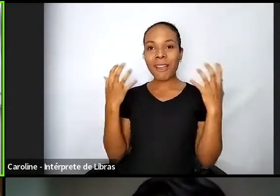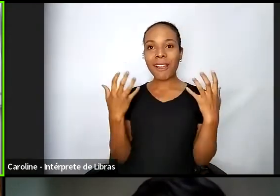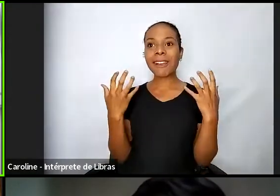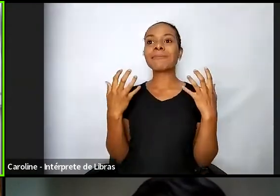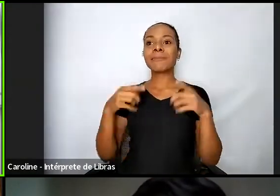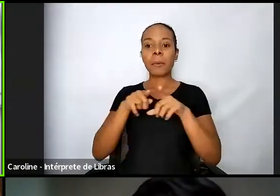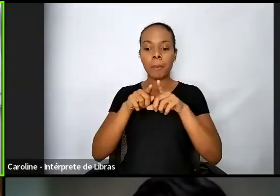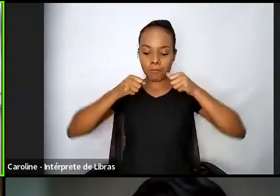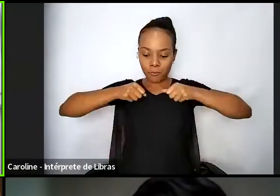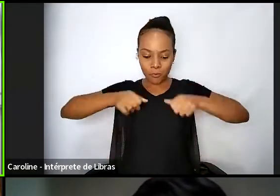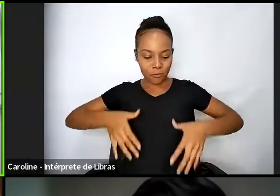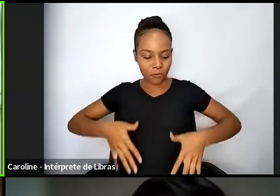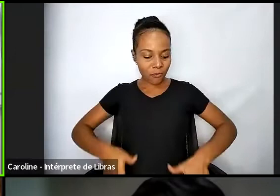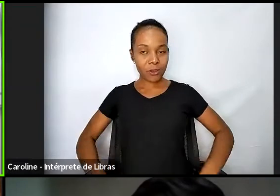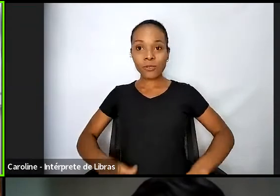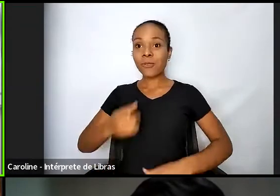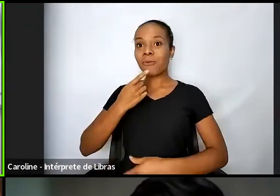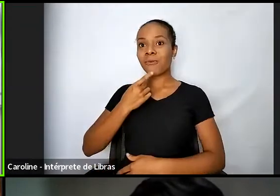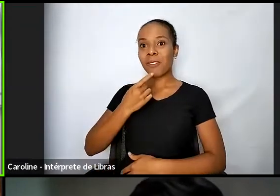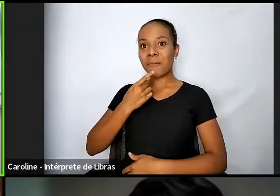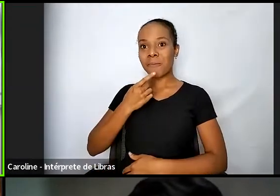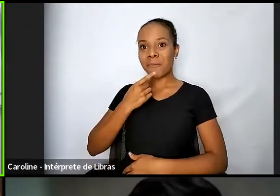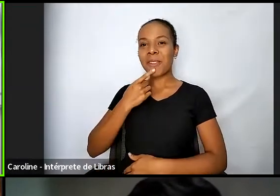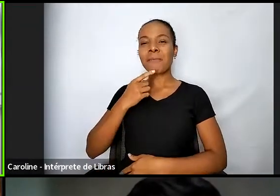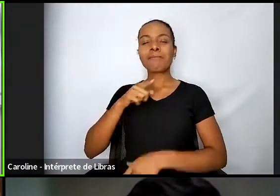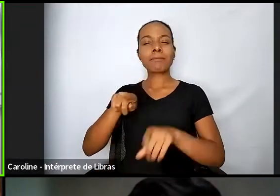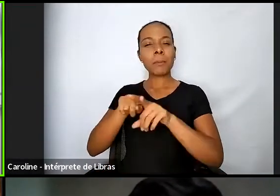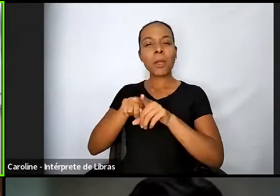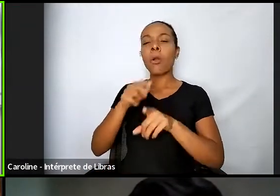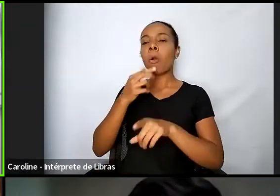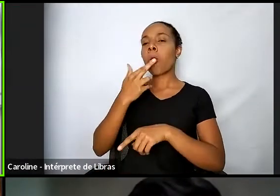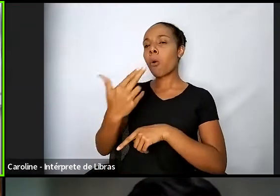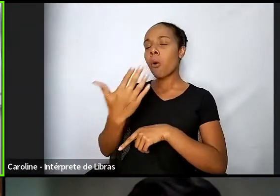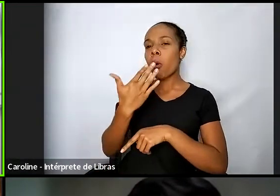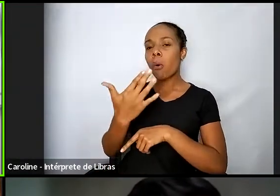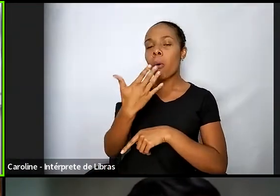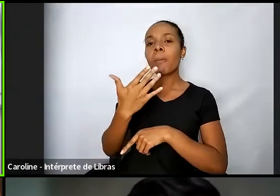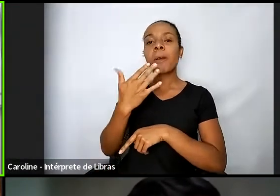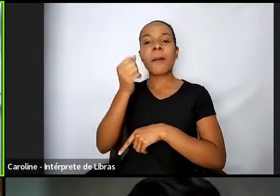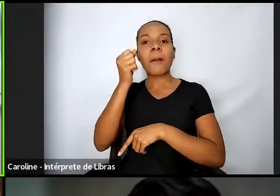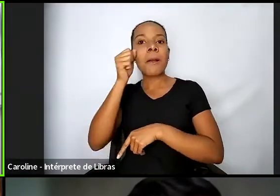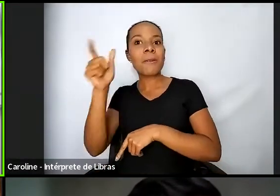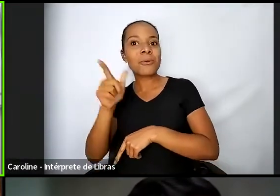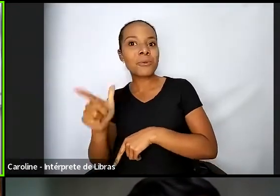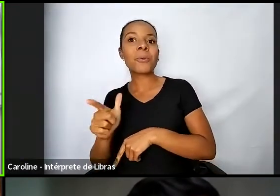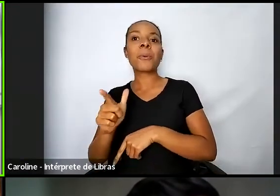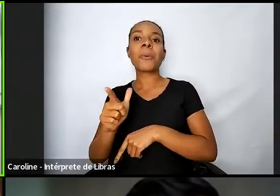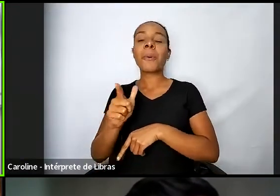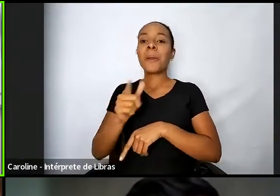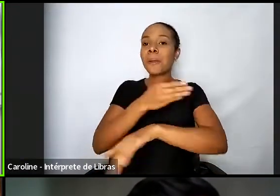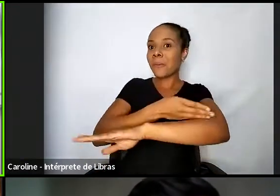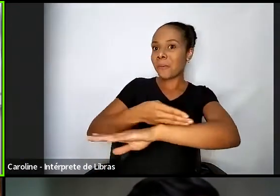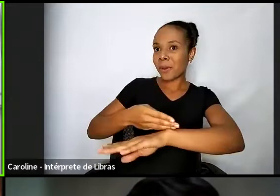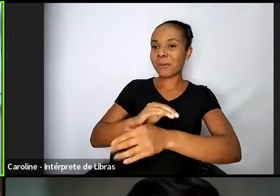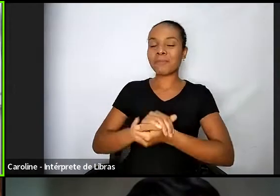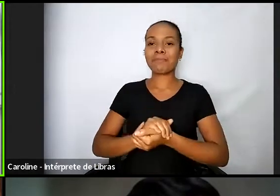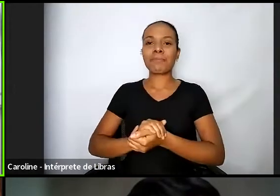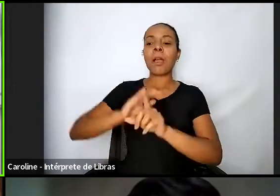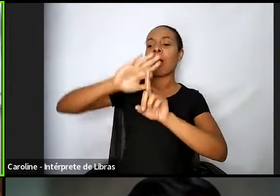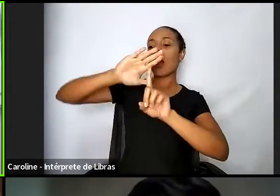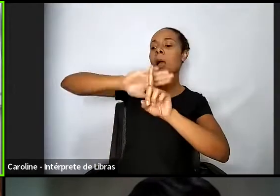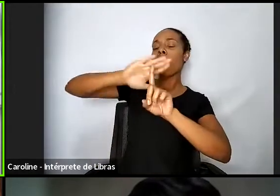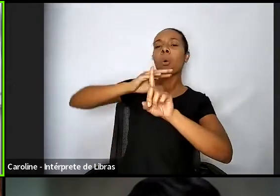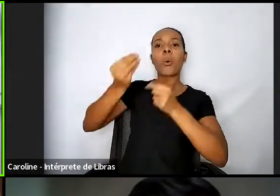com uma estampa branca e azul. Atrás de mim, à minha esquerda, tem um quadro e alguns livros,